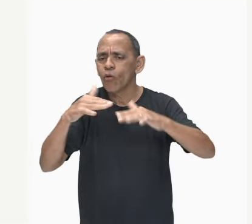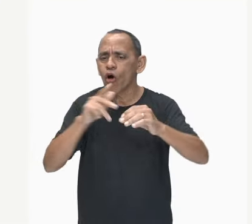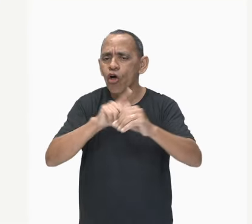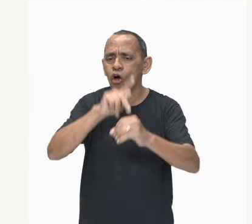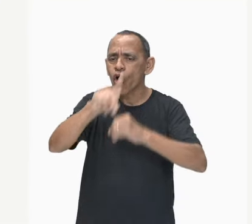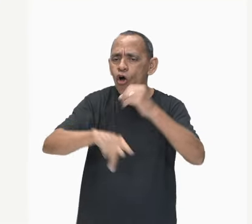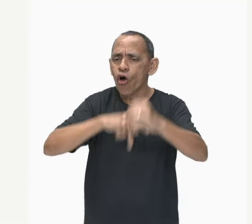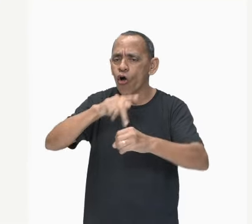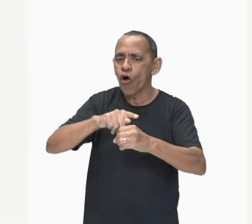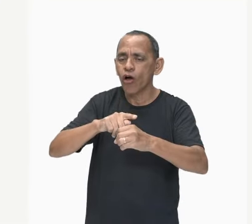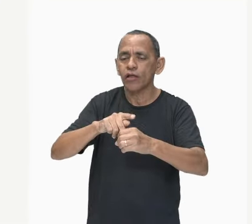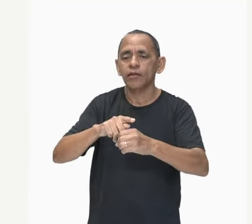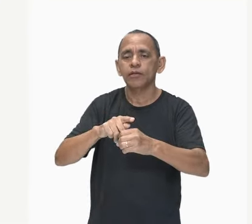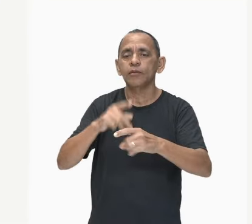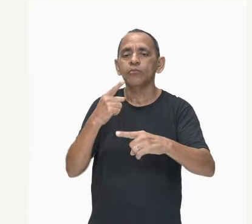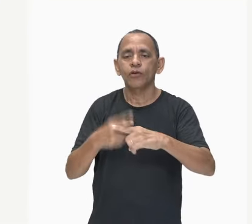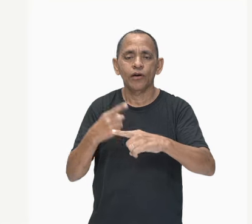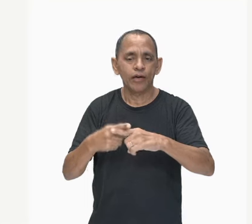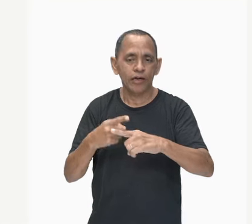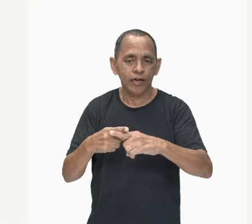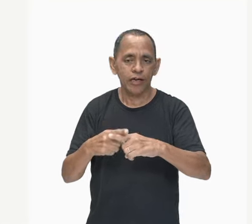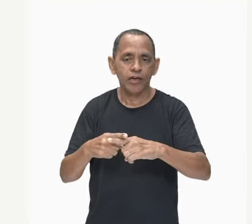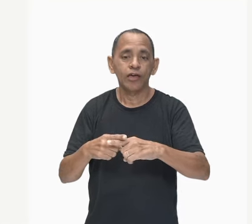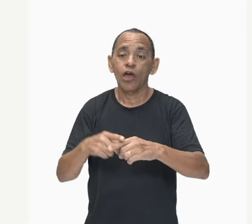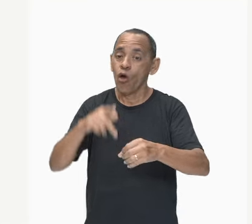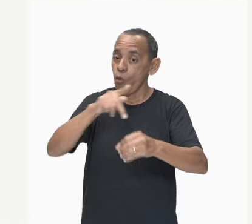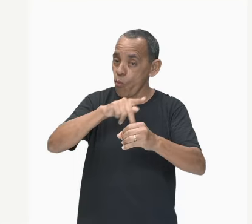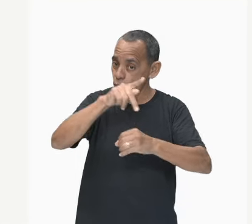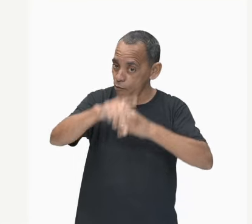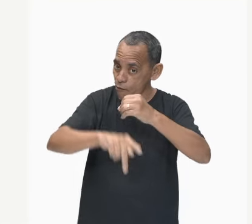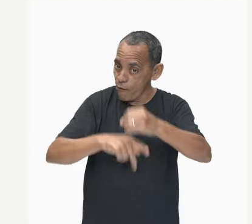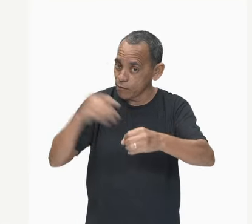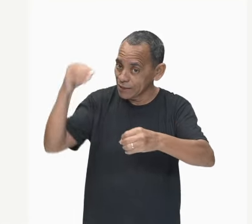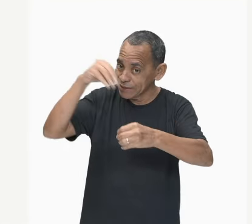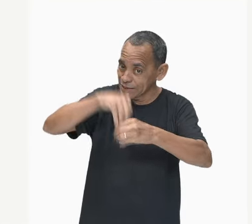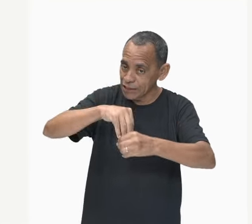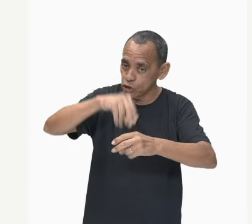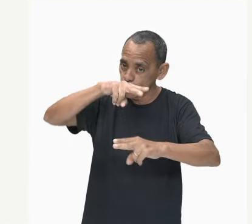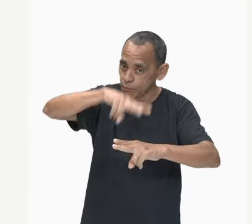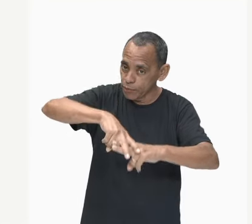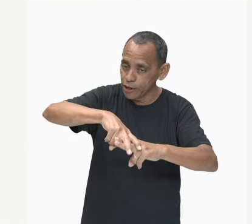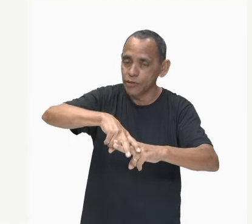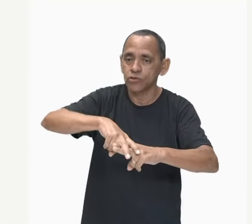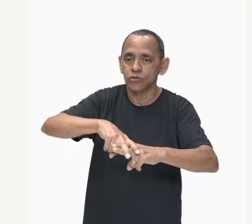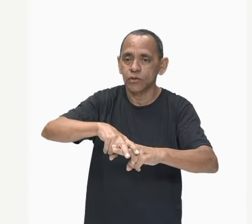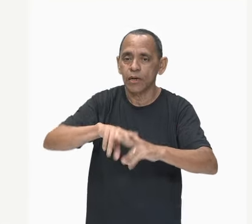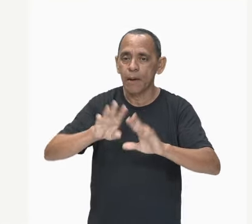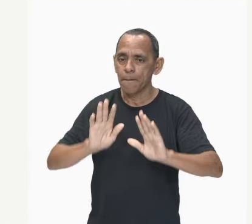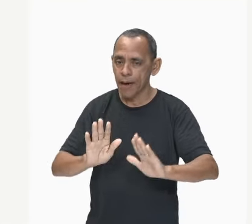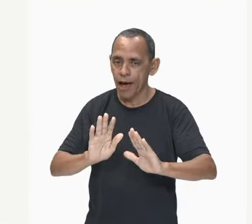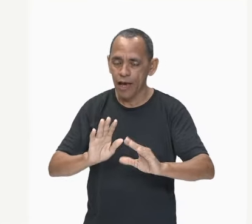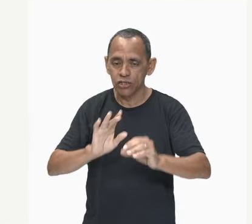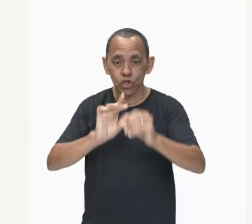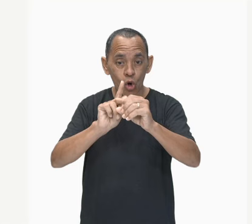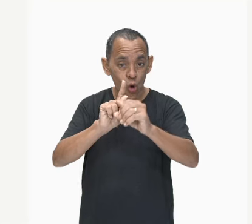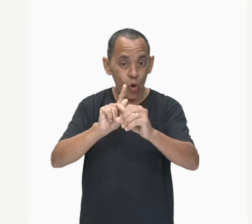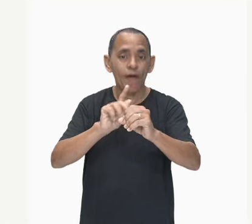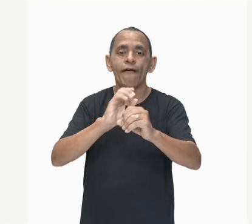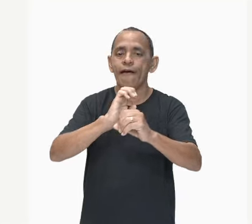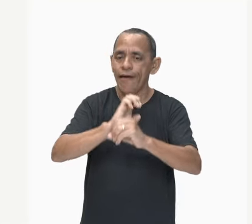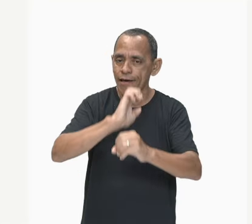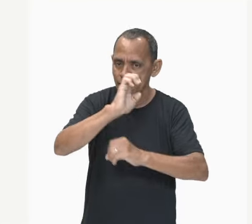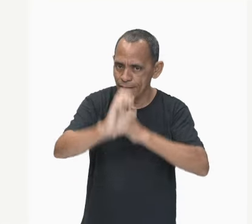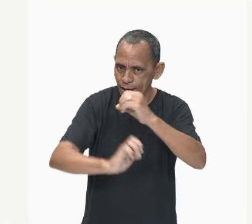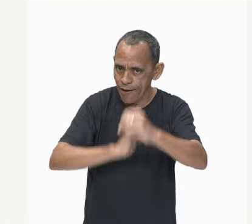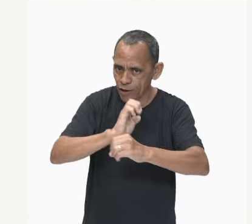fazendo ali dentro? Ele está preso, ele está preso. E o elétron, ele está aqui fora, aqui do átomo. Ou seja, ele tem